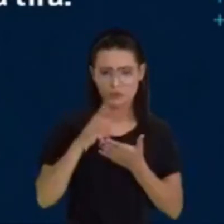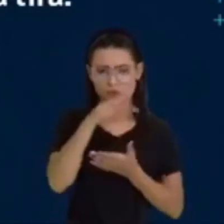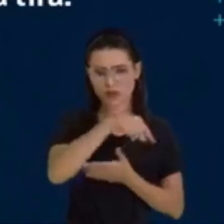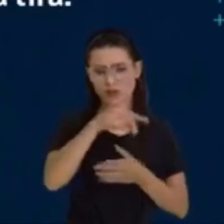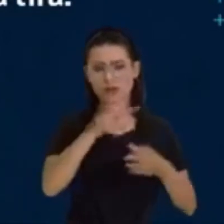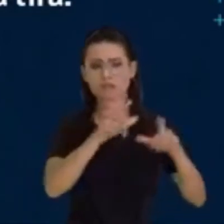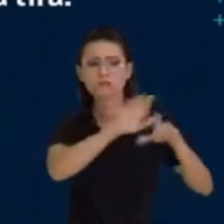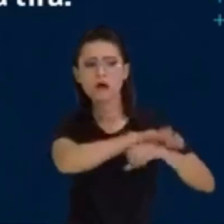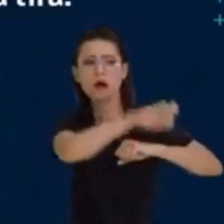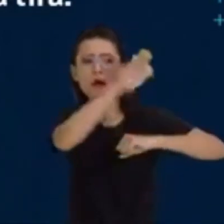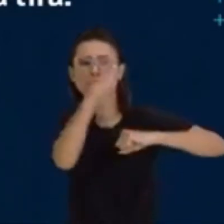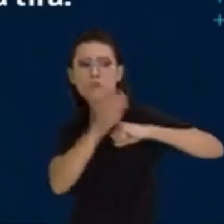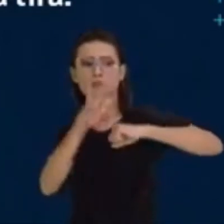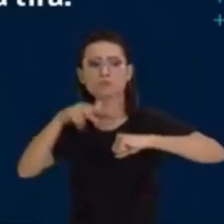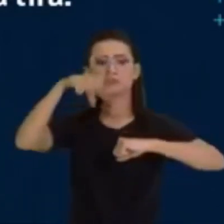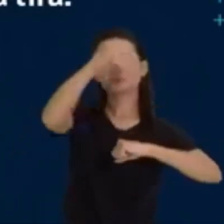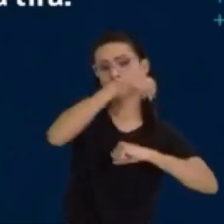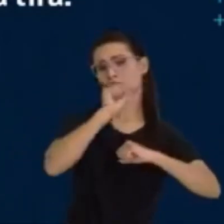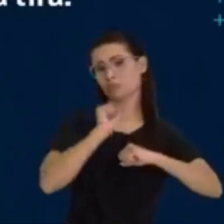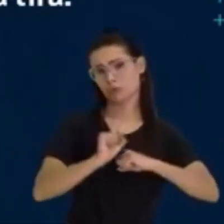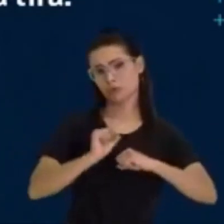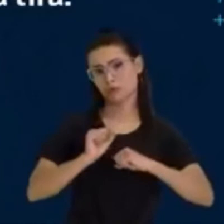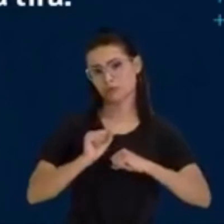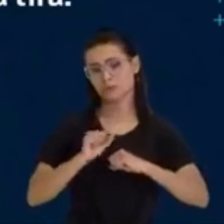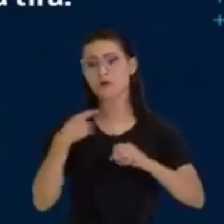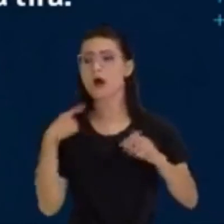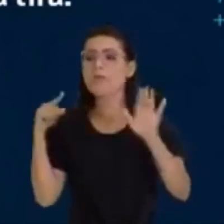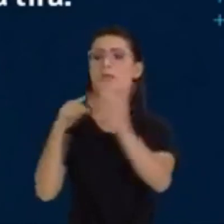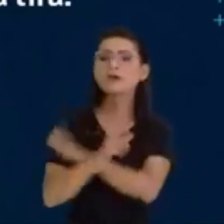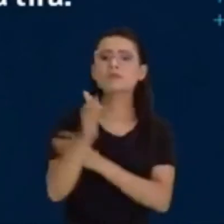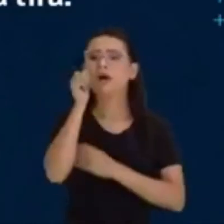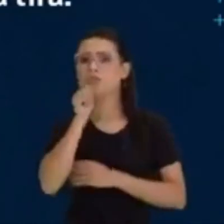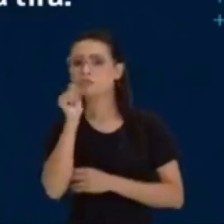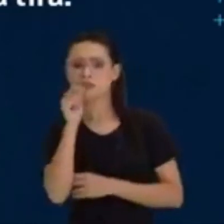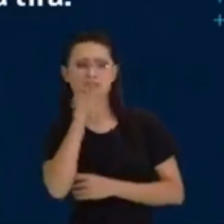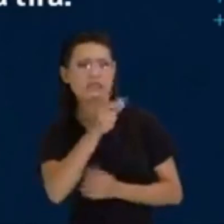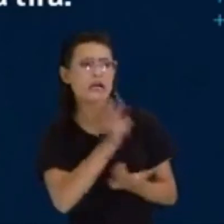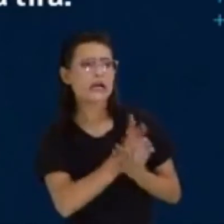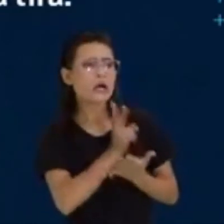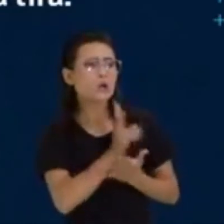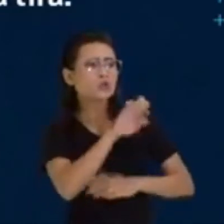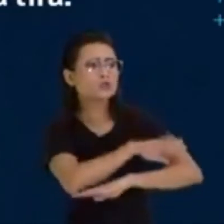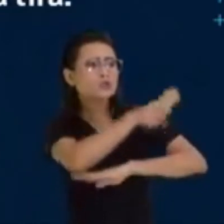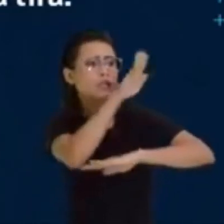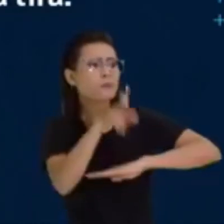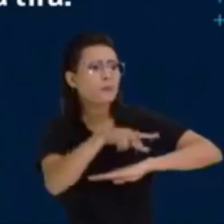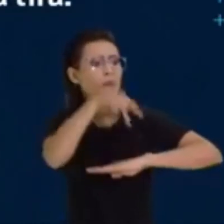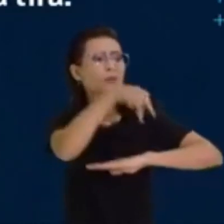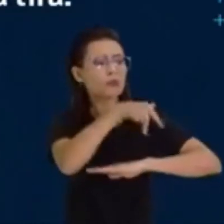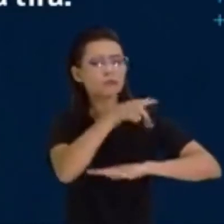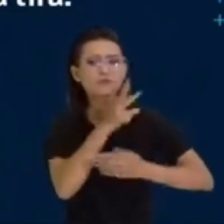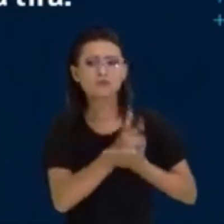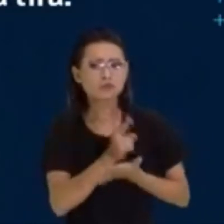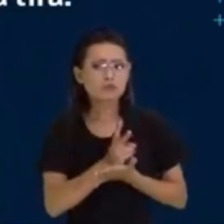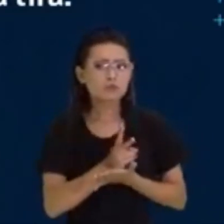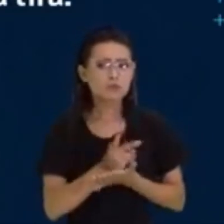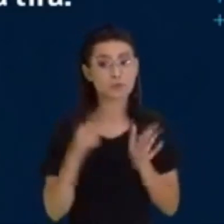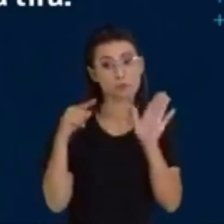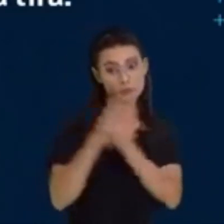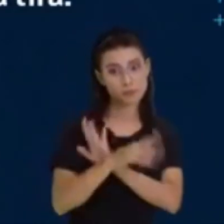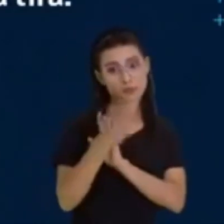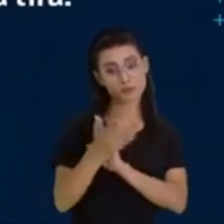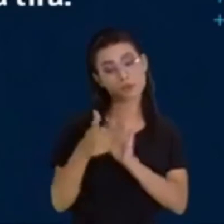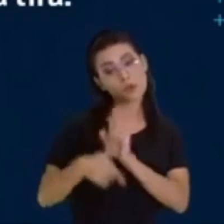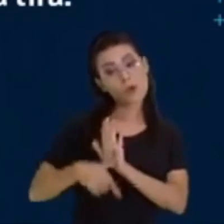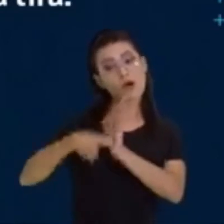estar na ponte, podemos fazer essa inferência, porque a neguinha perguntou será que ela ainda está na ponte açaí? Sinal de que